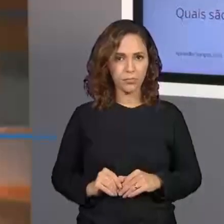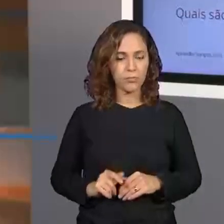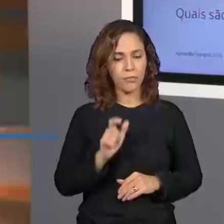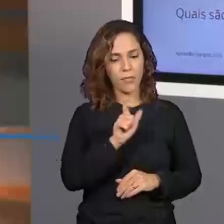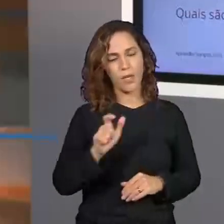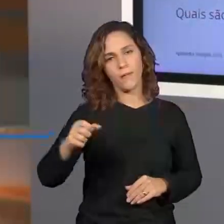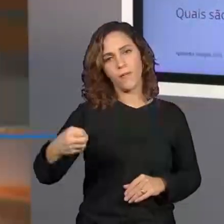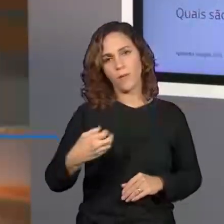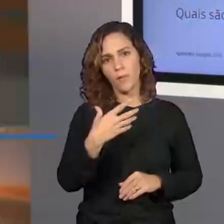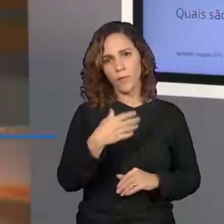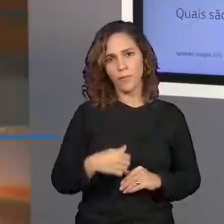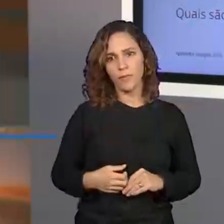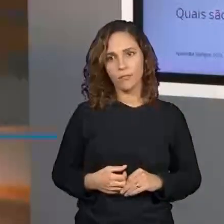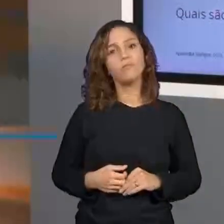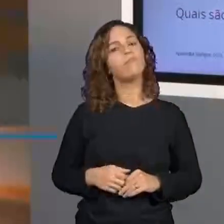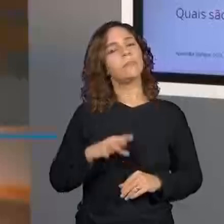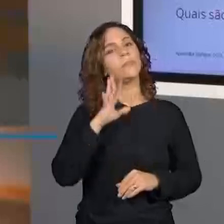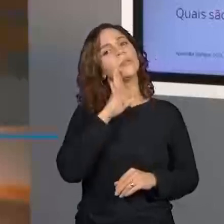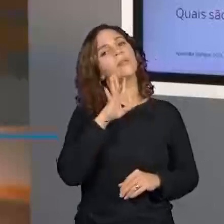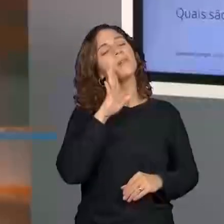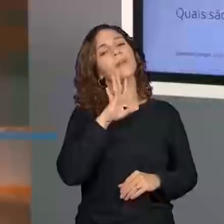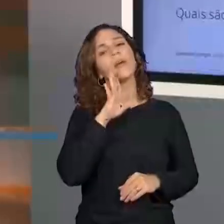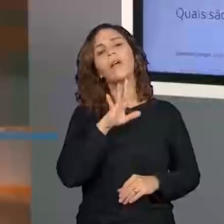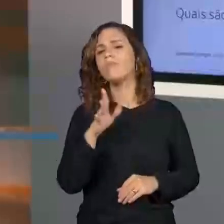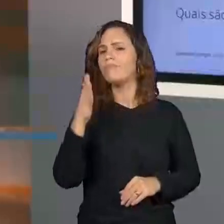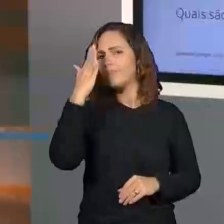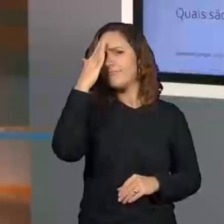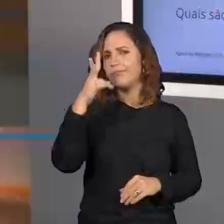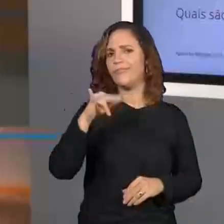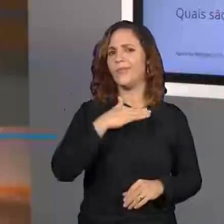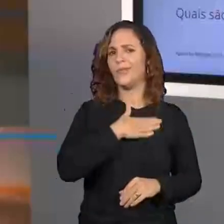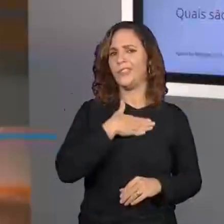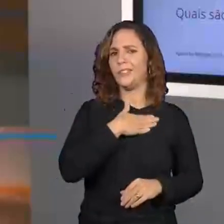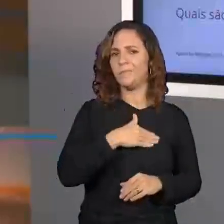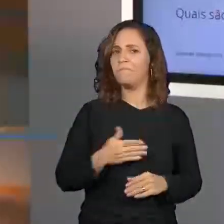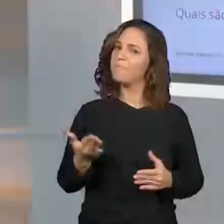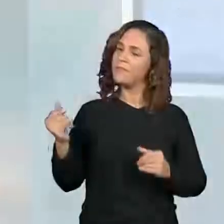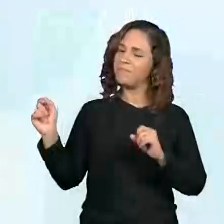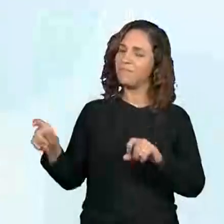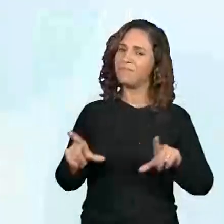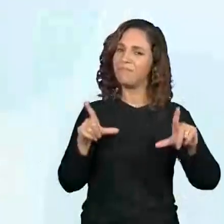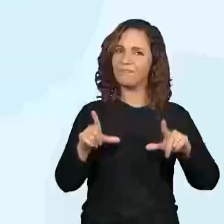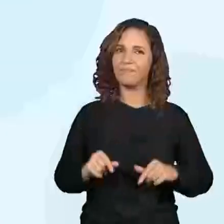novas palavras. É super legal e eu tenho certeza que você vai gostar. Vamos para a tela.